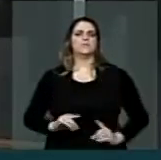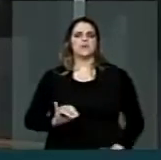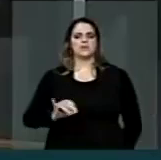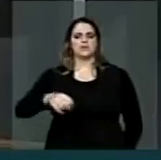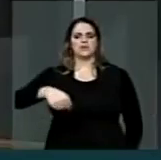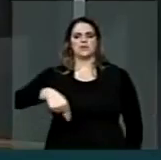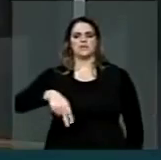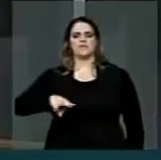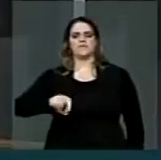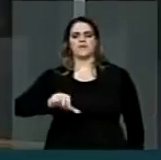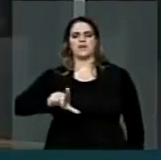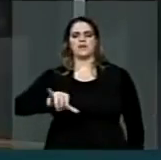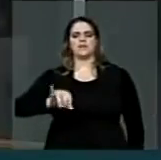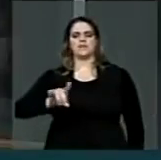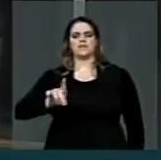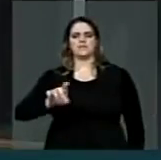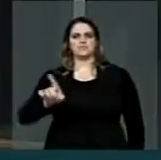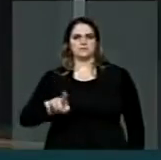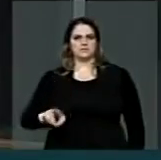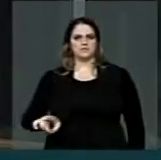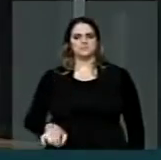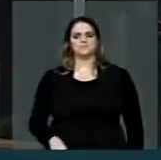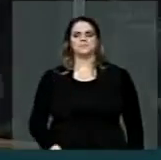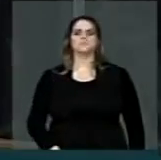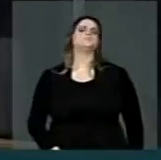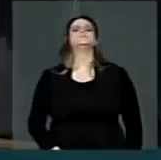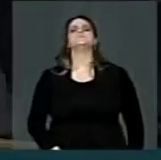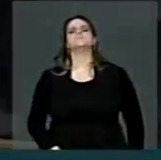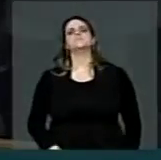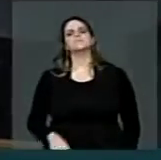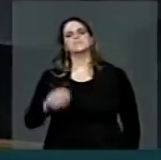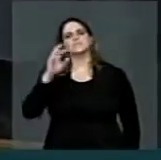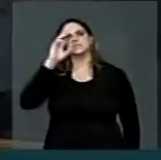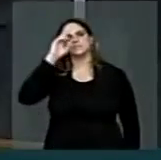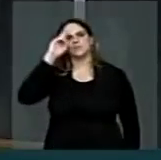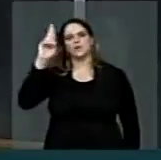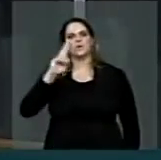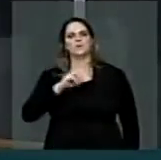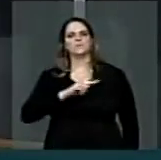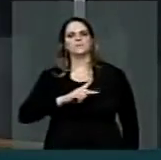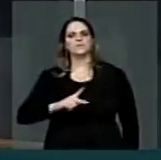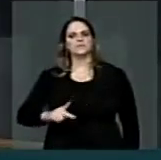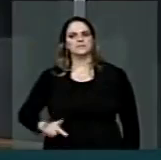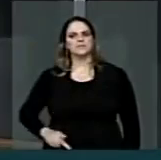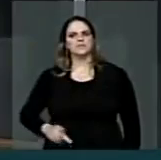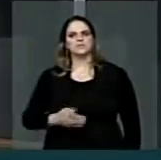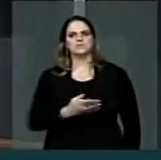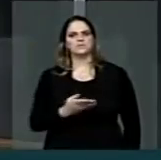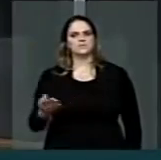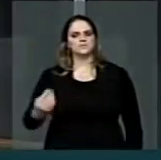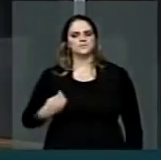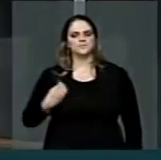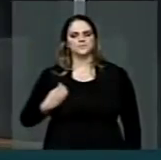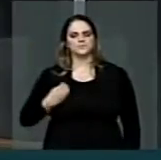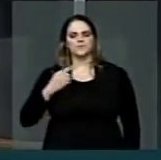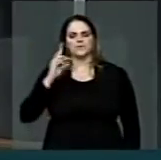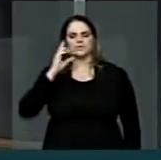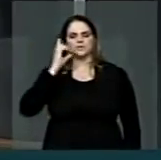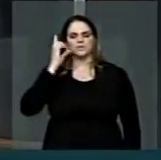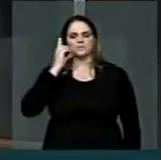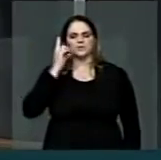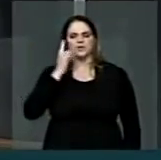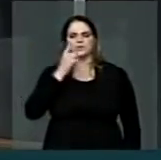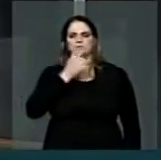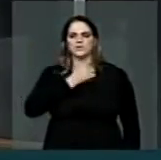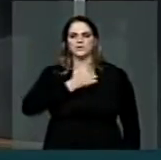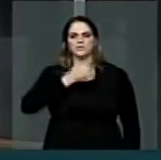invalidez. Mas, senhor presidente, senhoras e senhores deputados, convidadas, convidados,